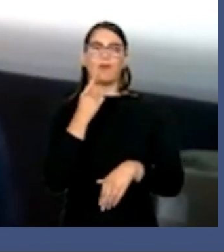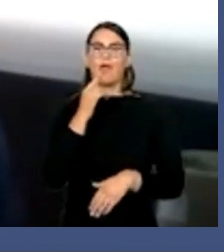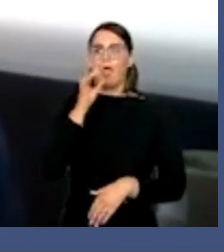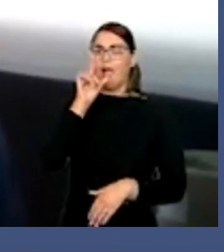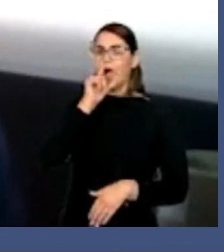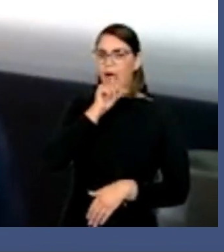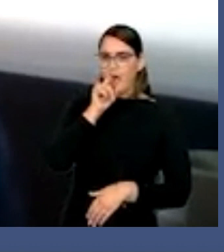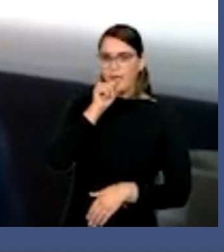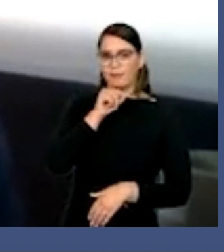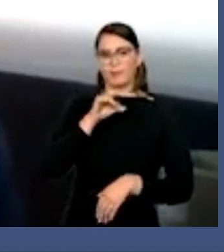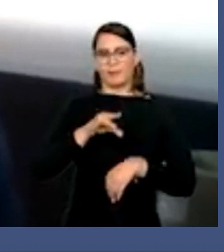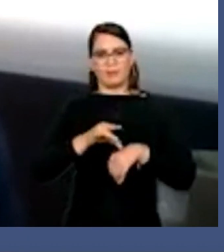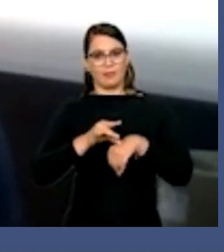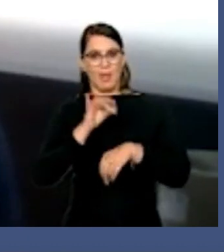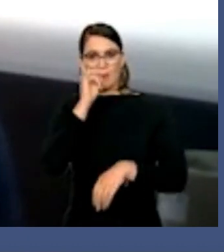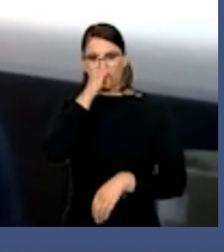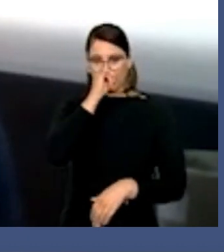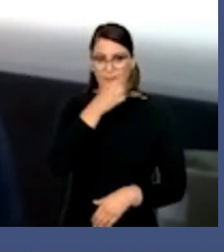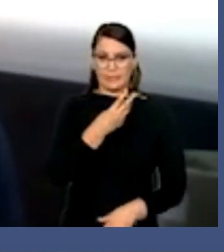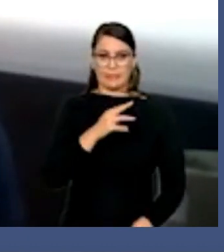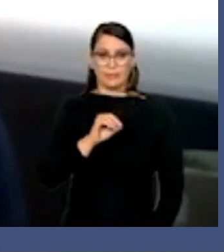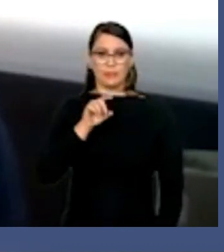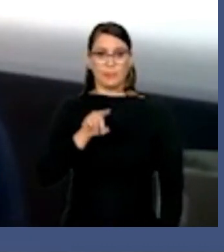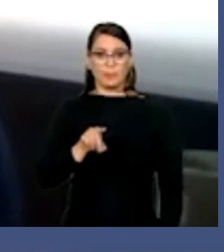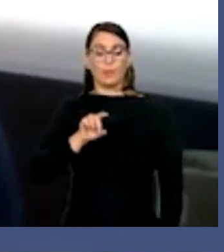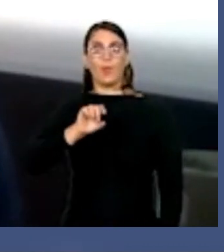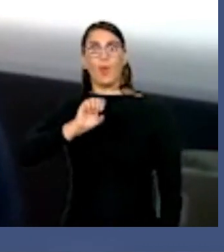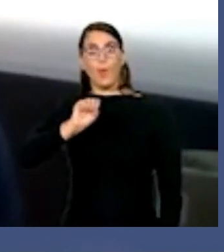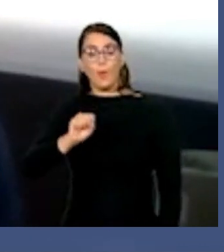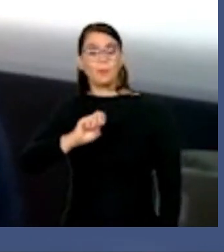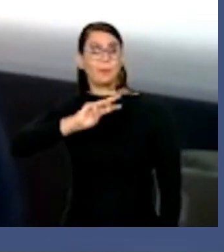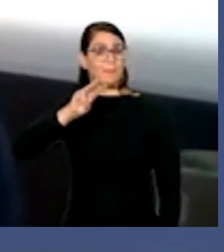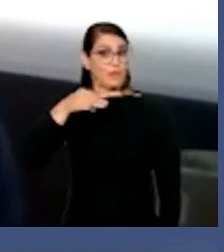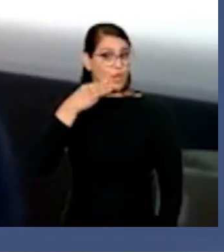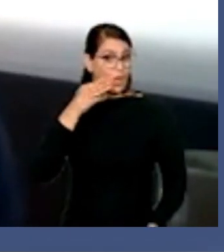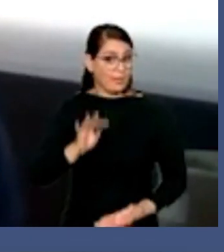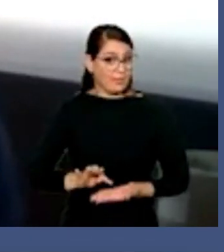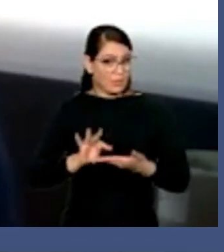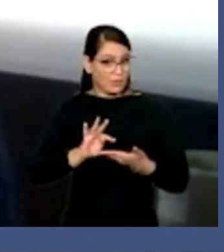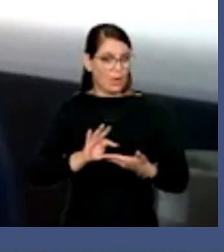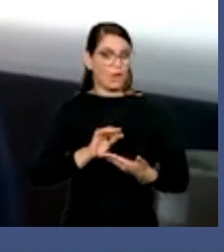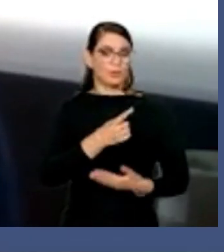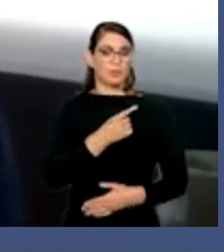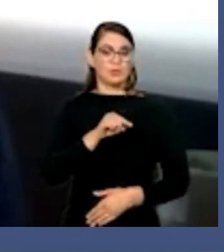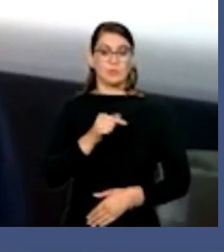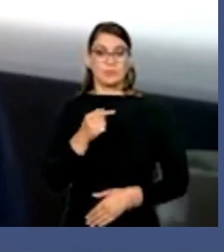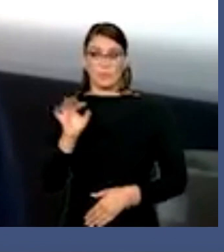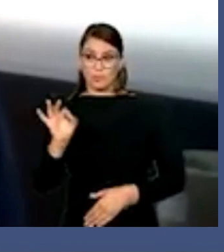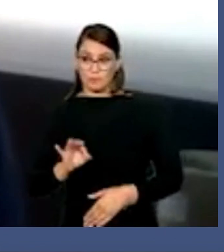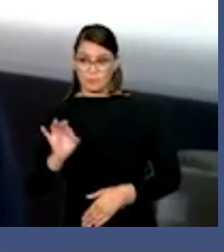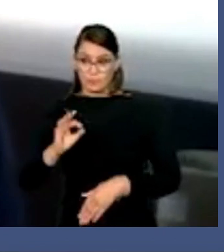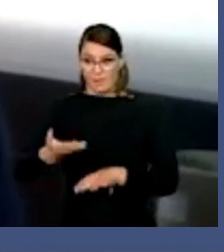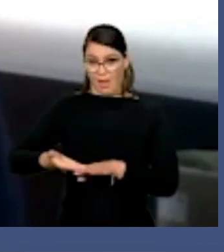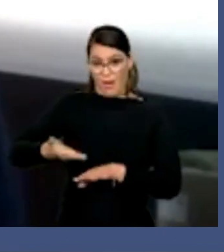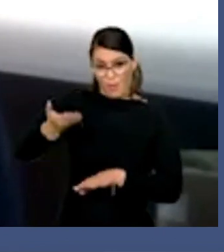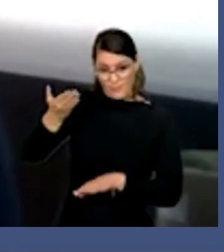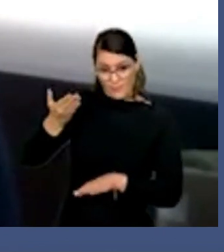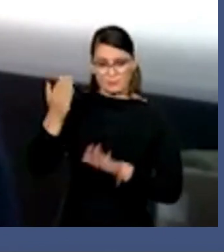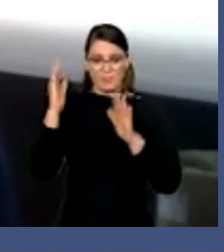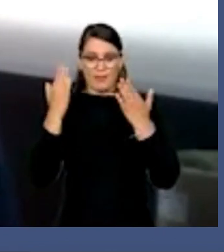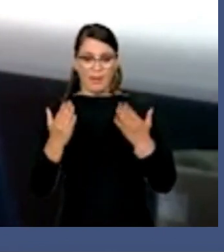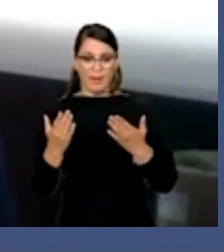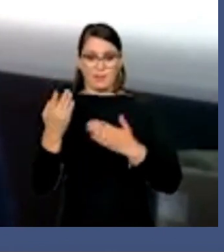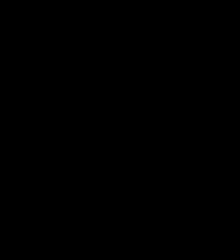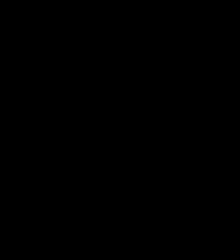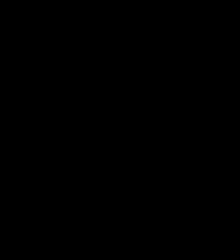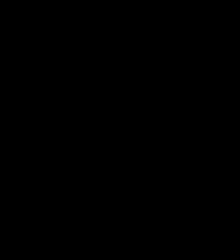bovinos, 30,8 milhões de toneladas, com 2,7% de aumento em relação à produção